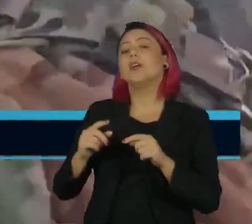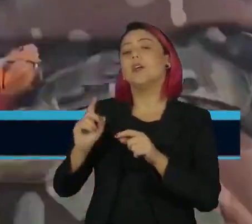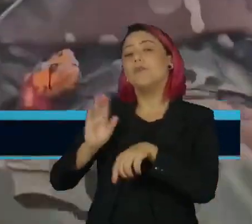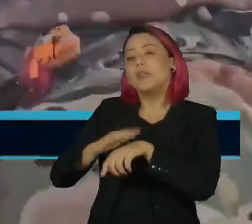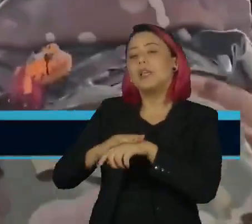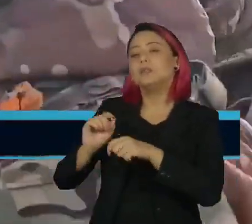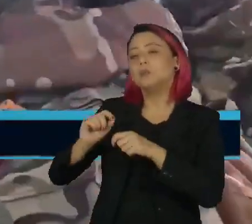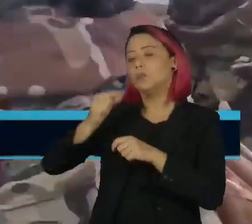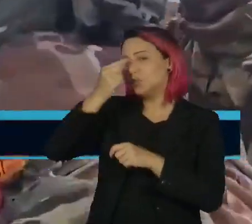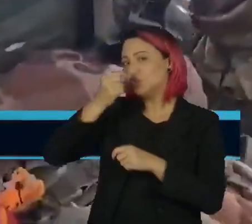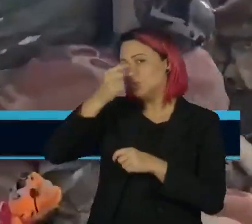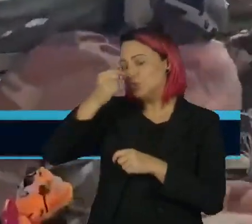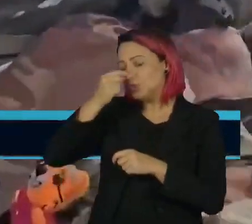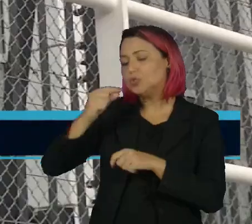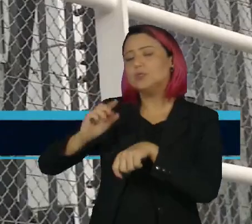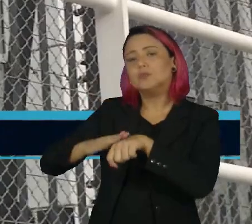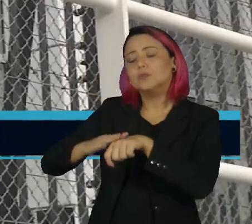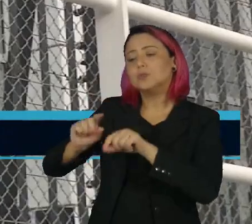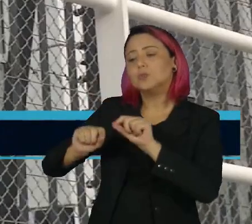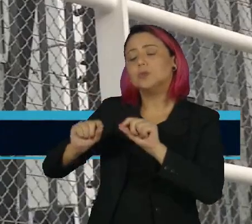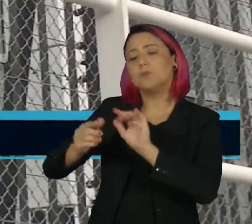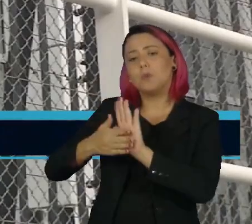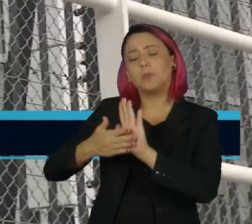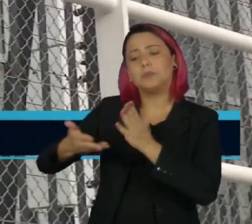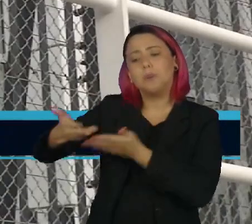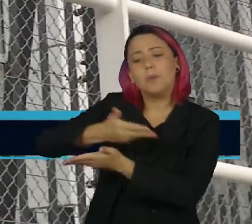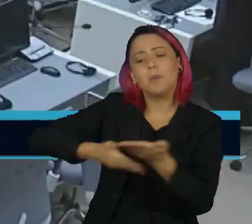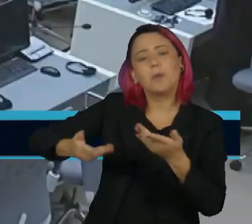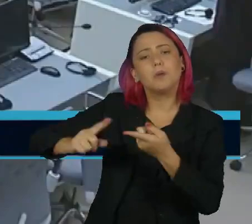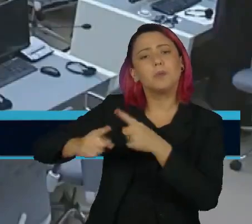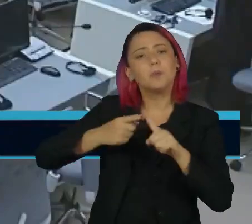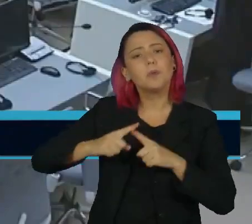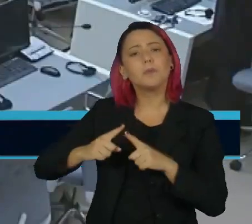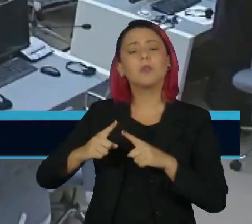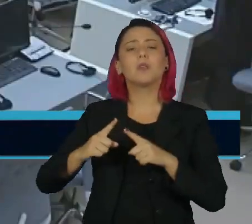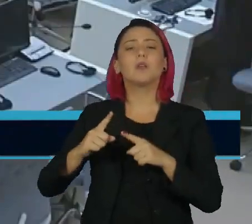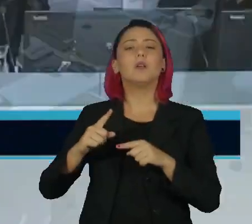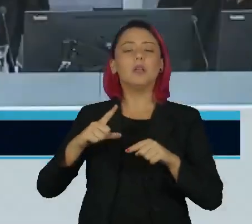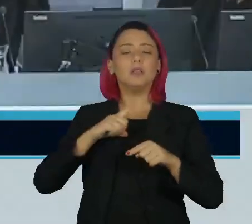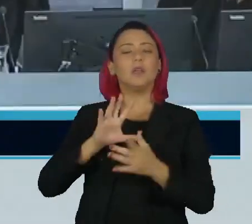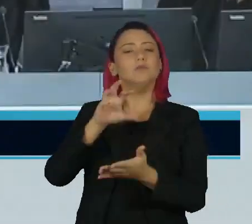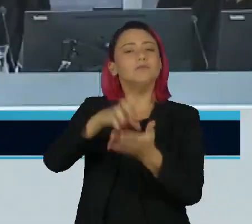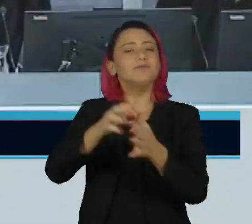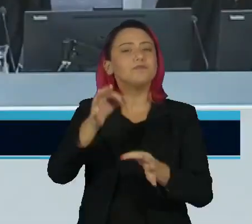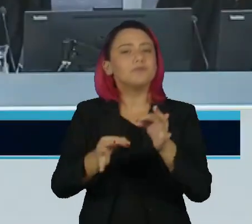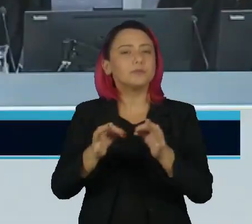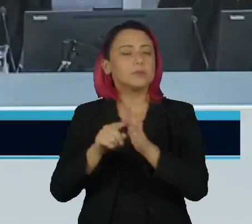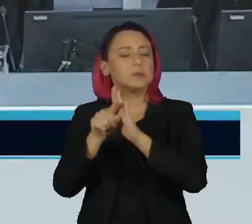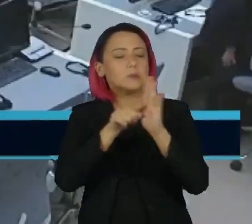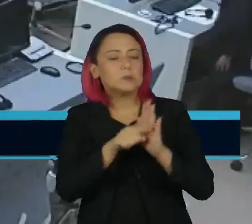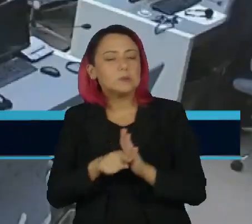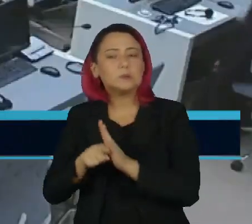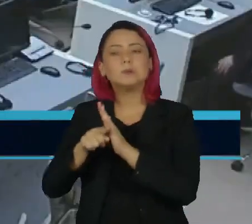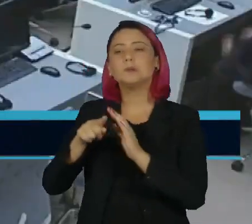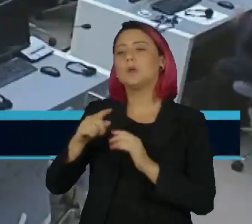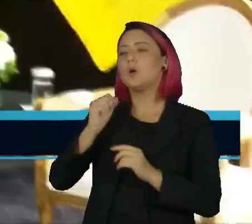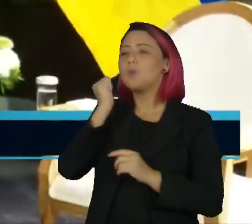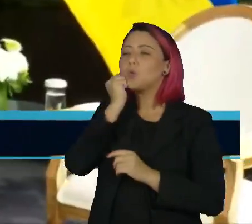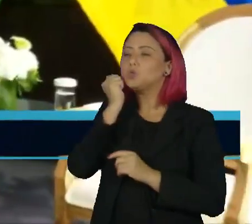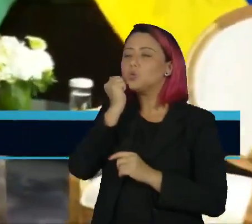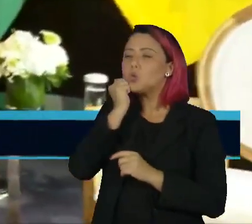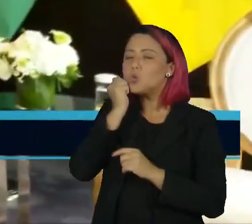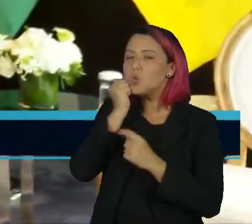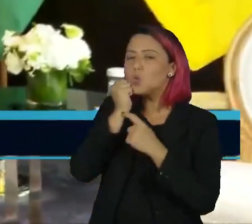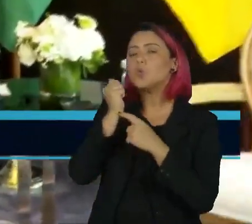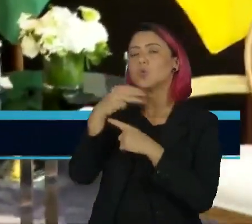capitulação. A proposta também prevê a criação de um tribunal especial para investigar Moscou por crimes de guerra.